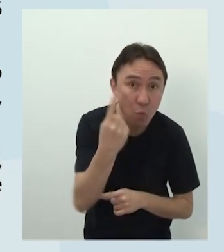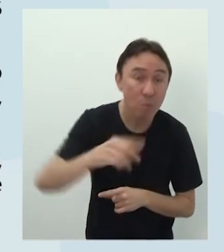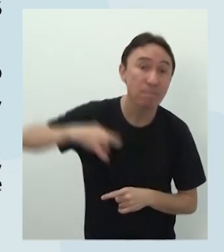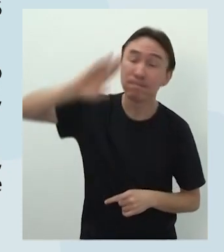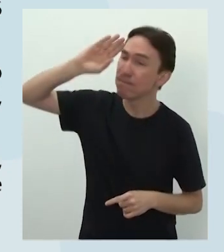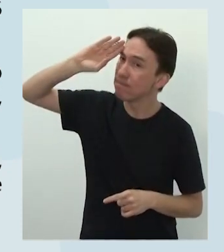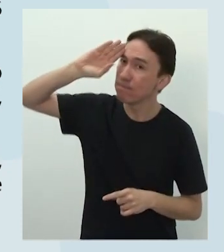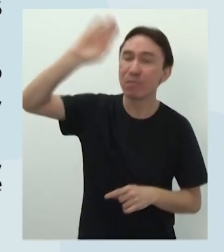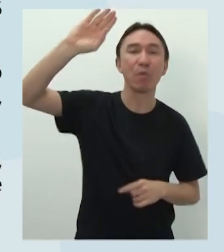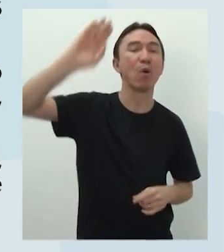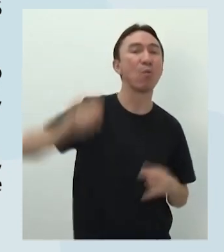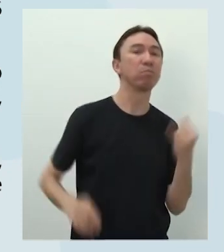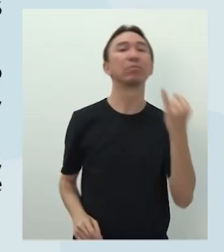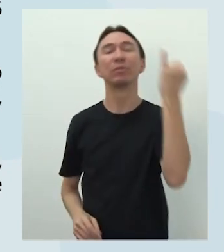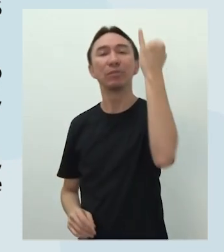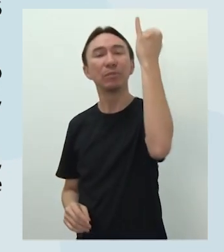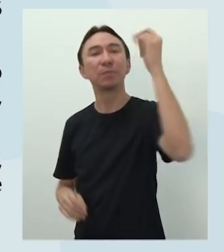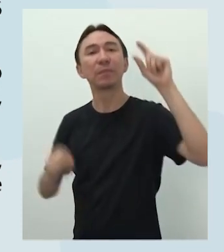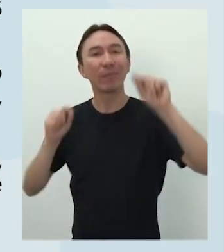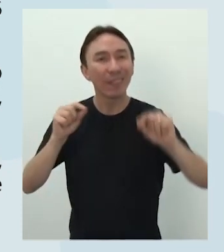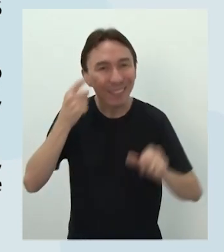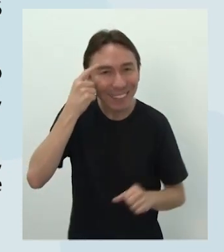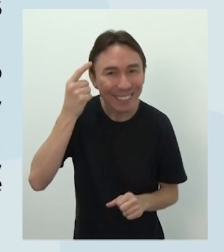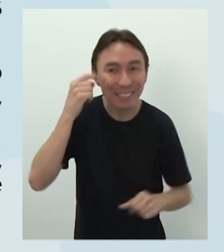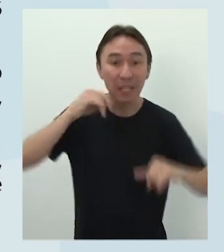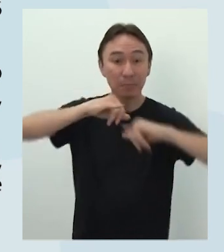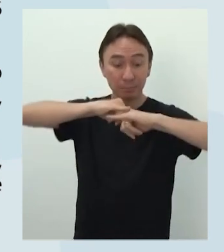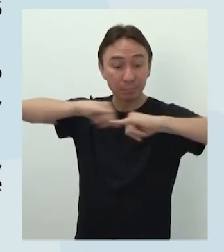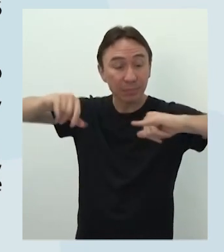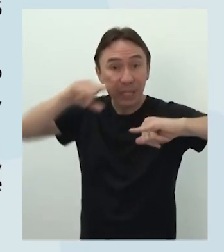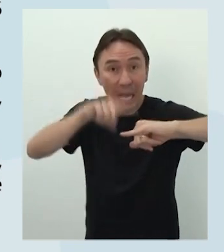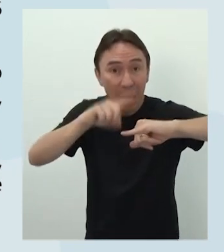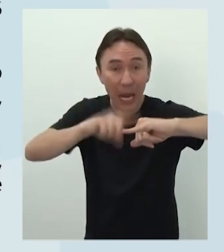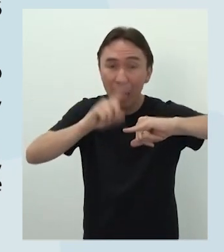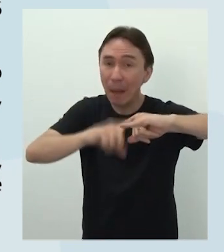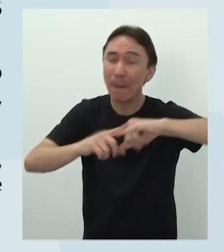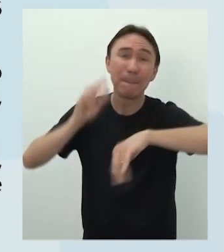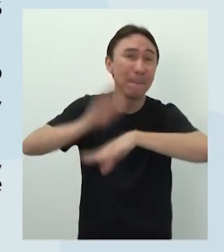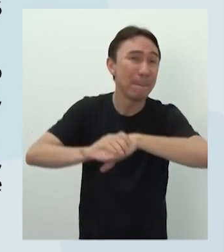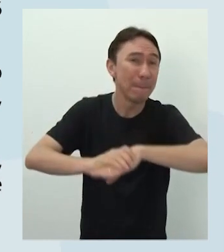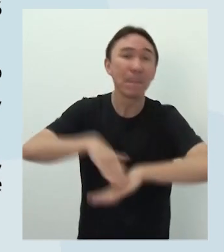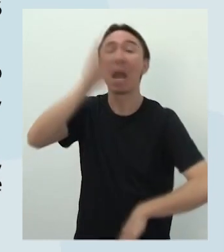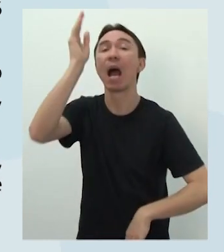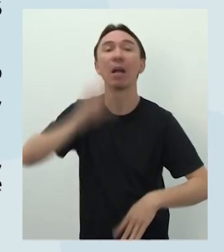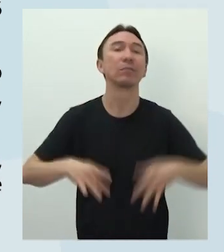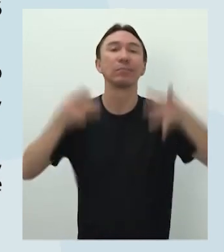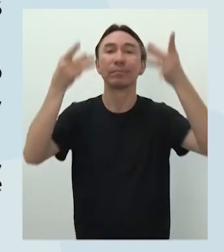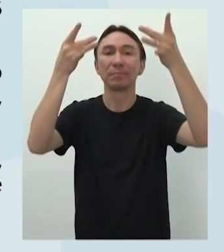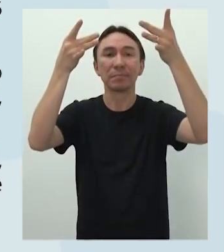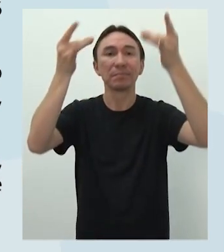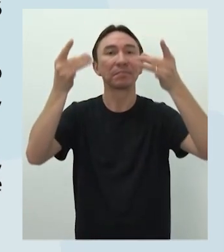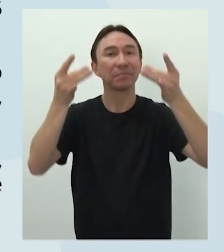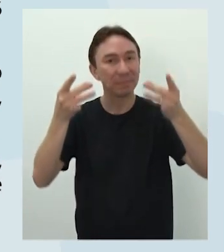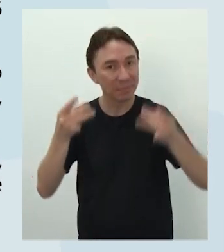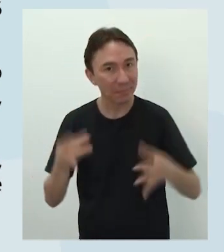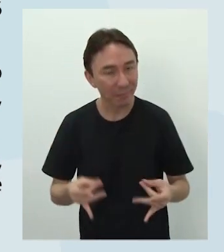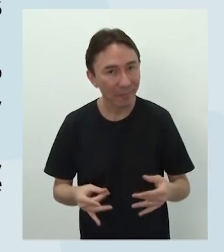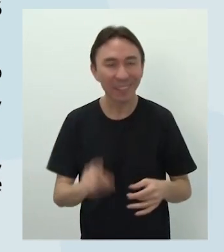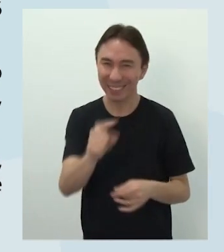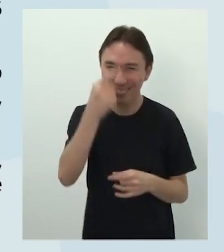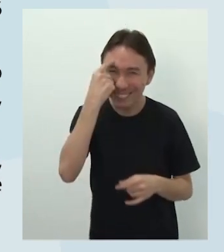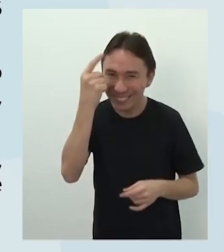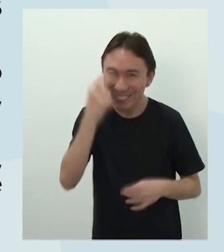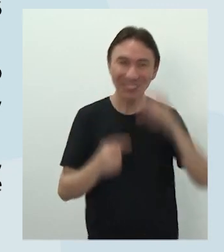Mauro bem disse. A notícia tem que ser muito mais descritiva, não é? Por isso que ela começa com a descrição. Aí a gente tem o que a gente aprendeu na aula,